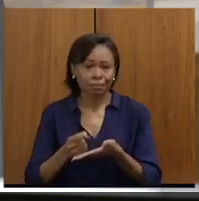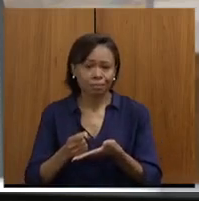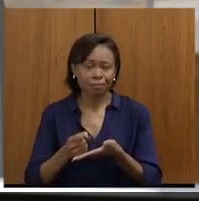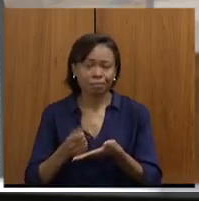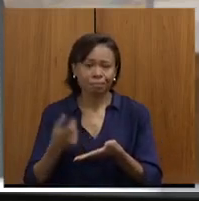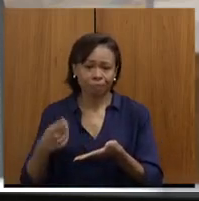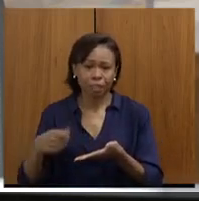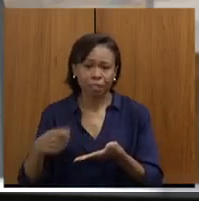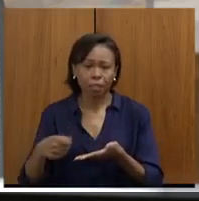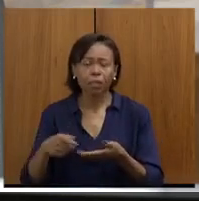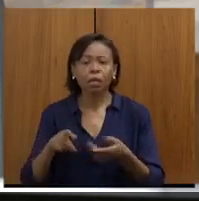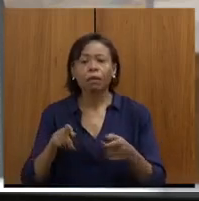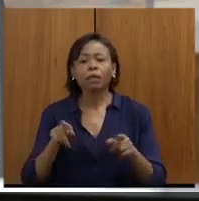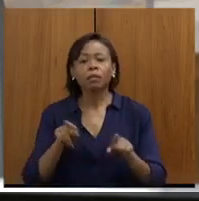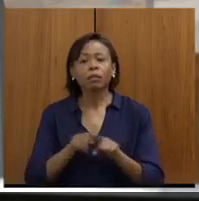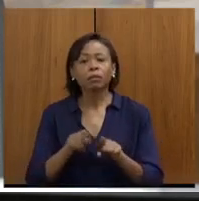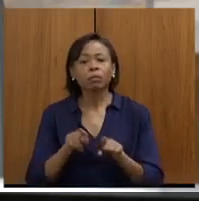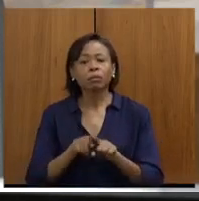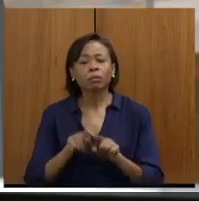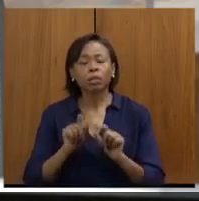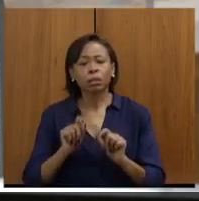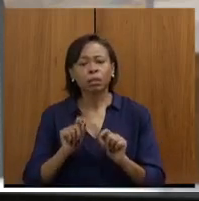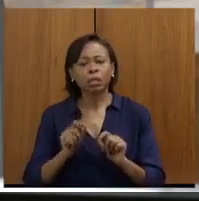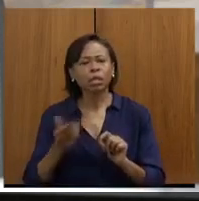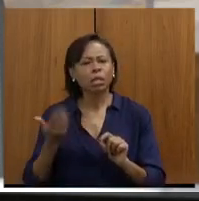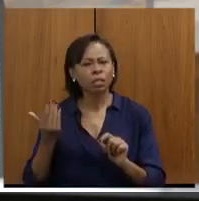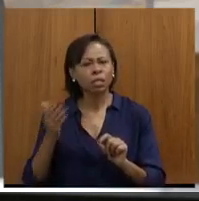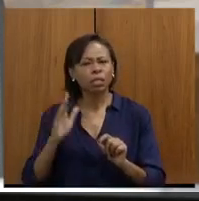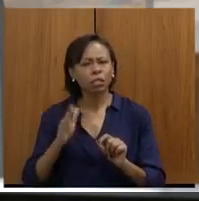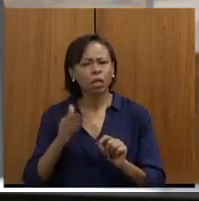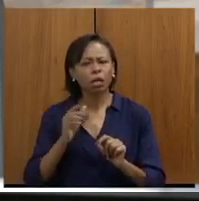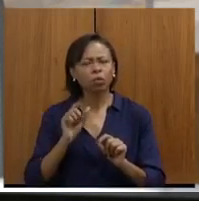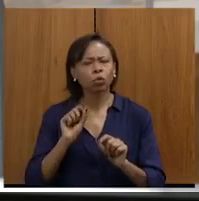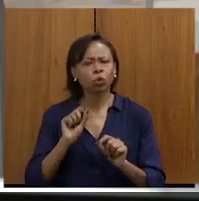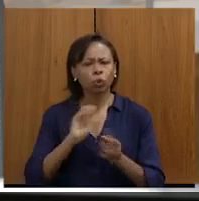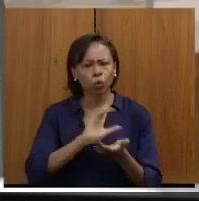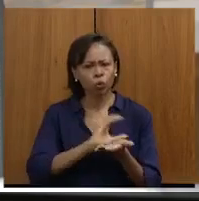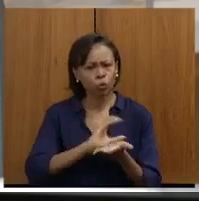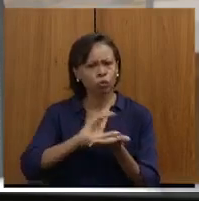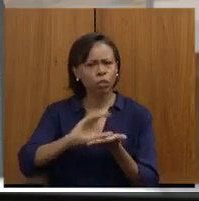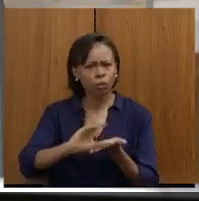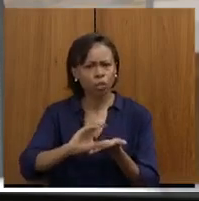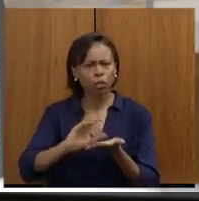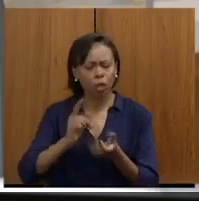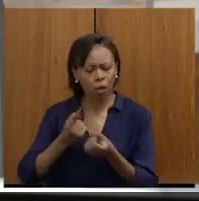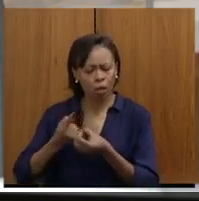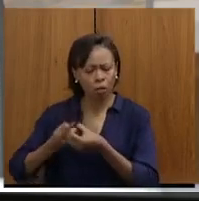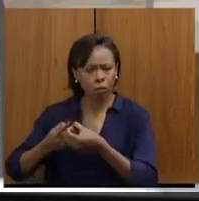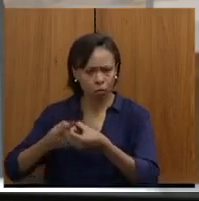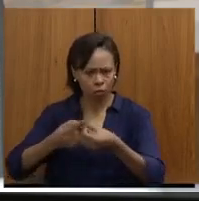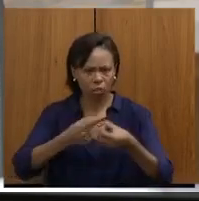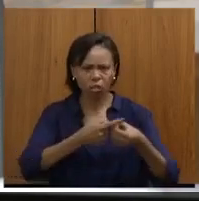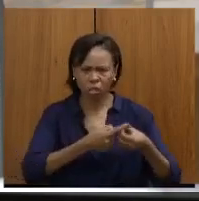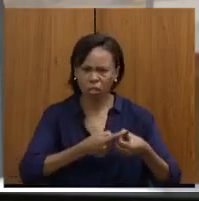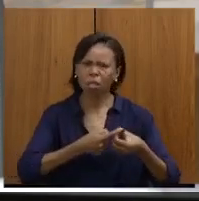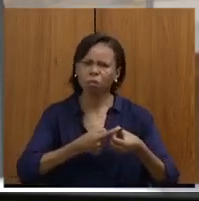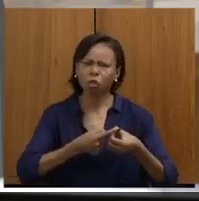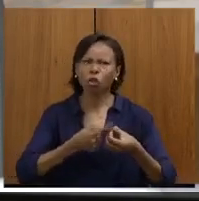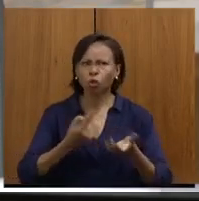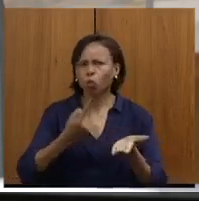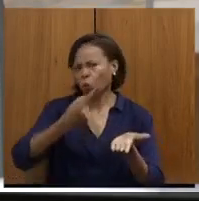Nós tivemos também a questão dos investimentos que foram feitos aos municípios já dentro do